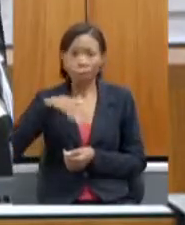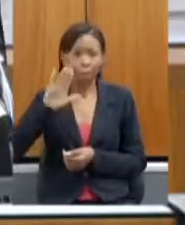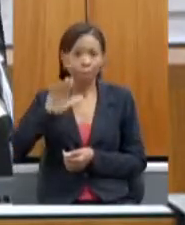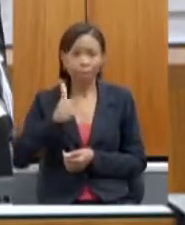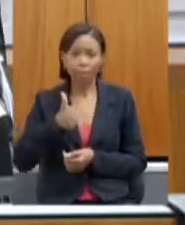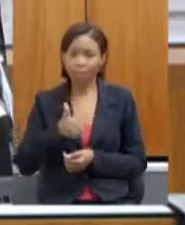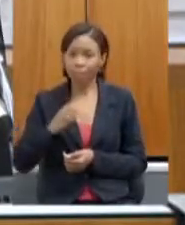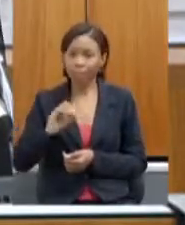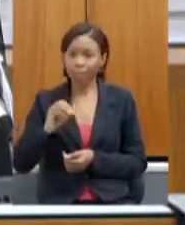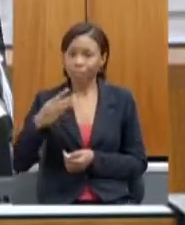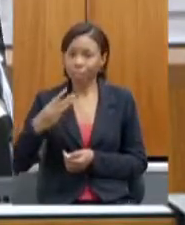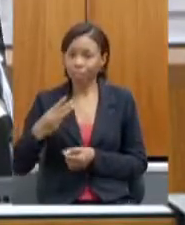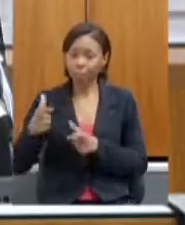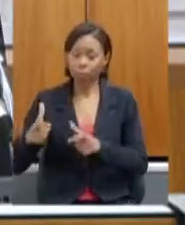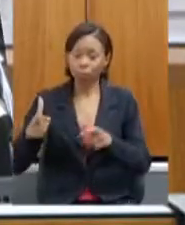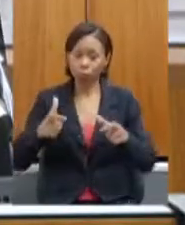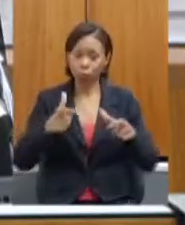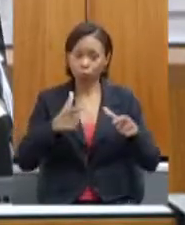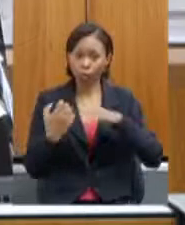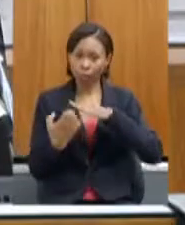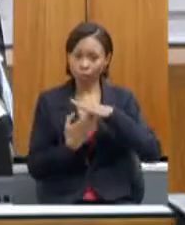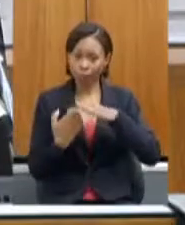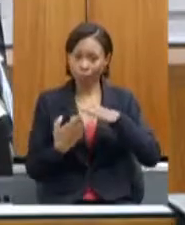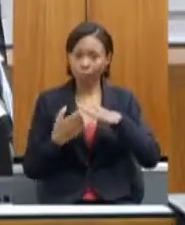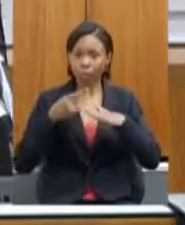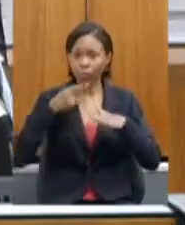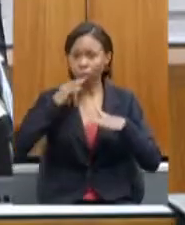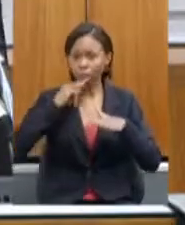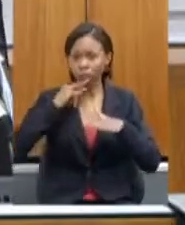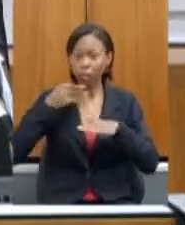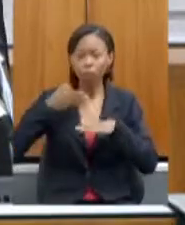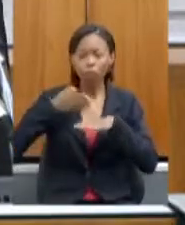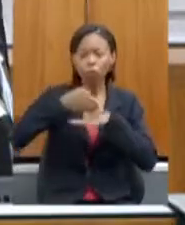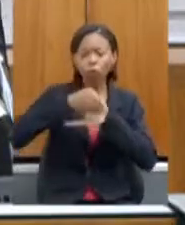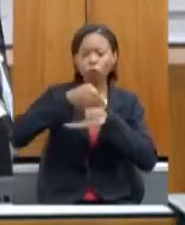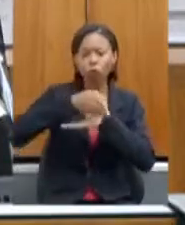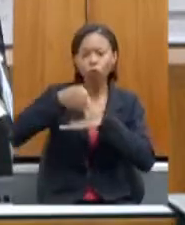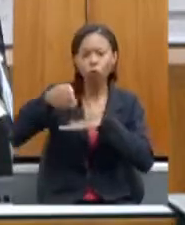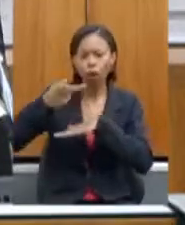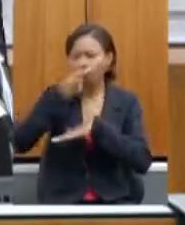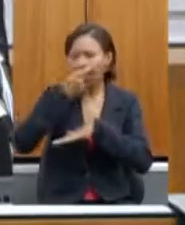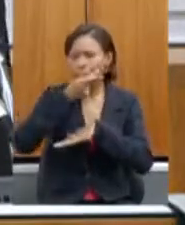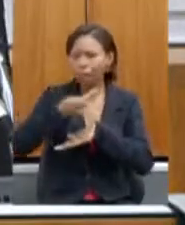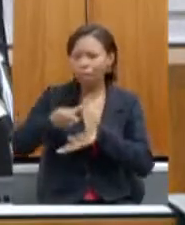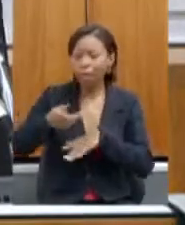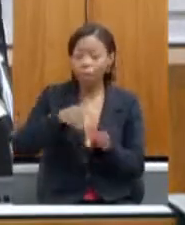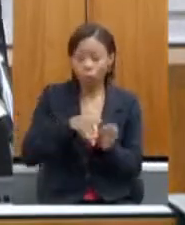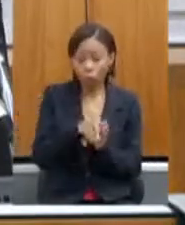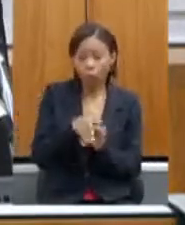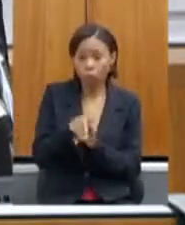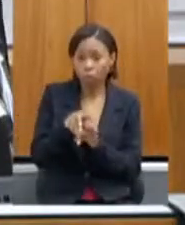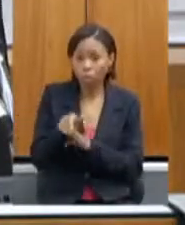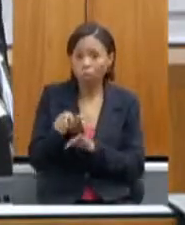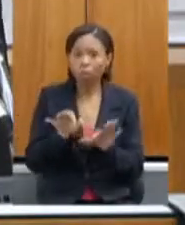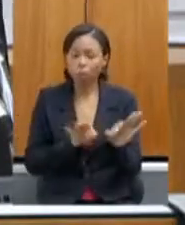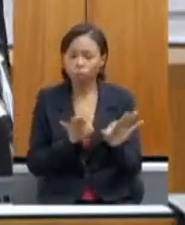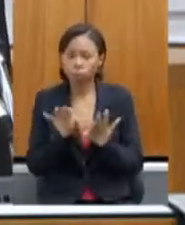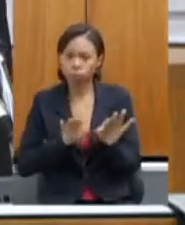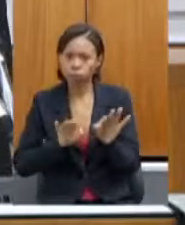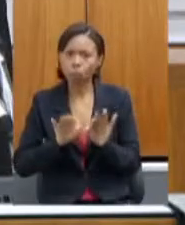visitadas e orientadas para melhorar essa qualidade e conseguir, então, a sua regularização.